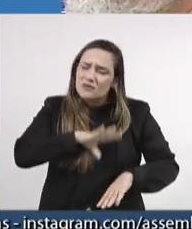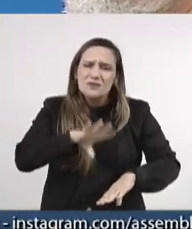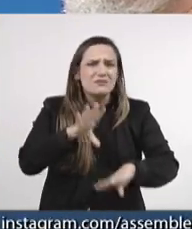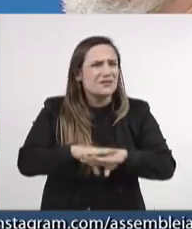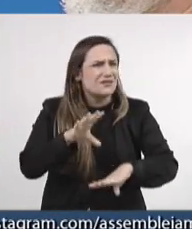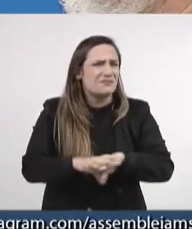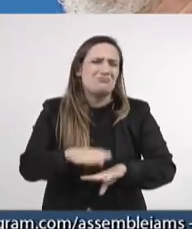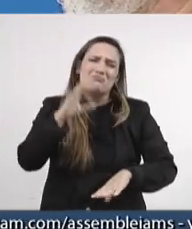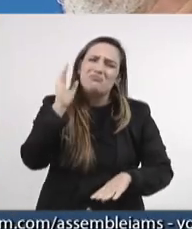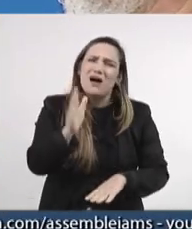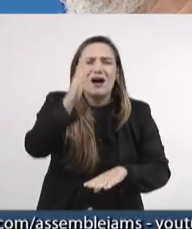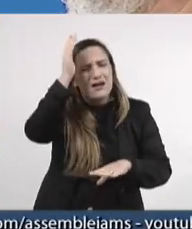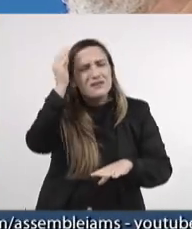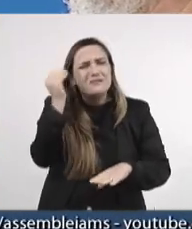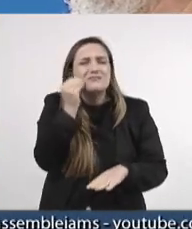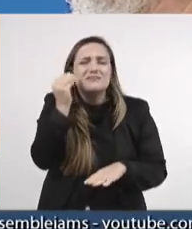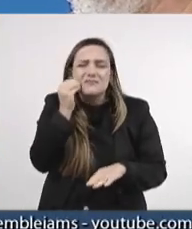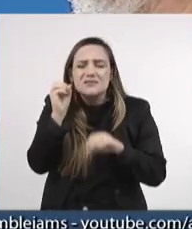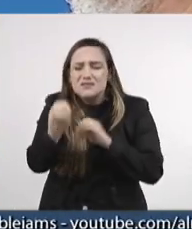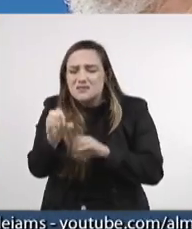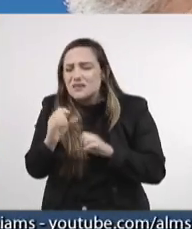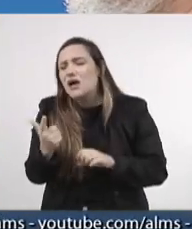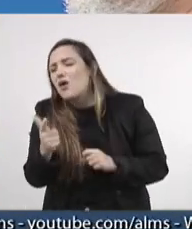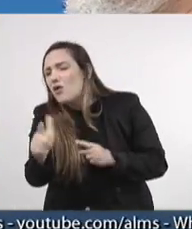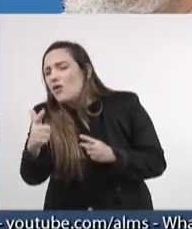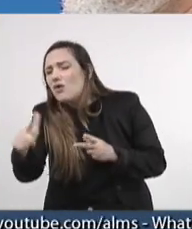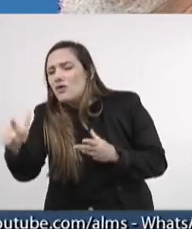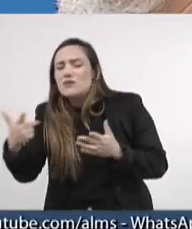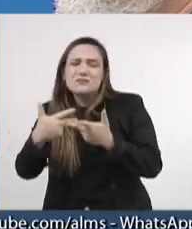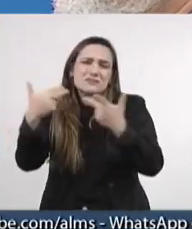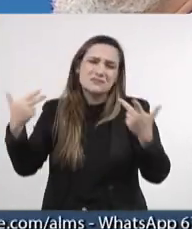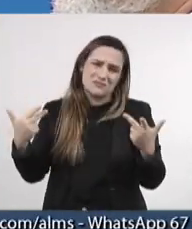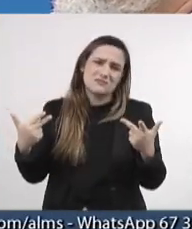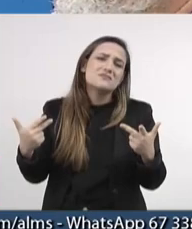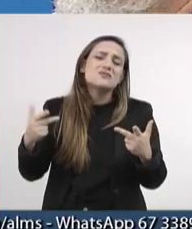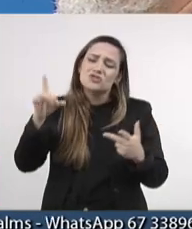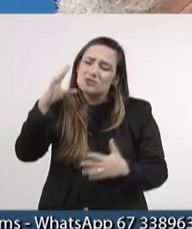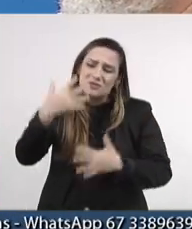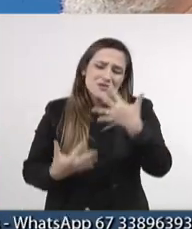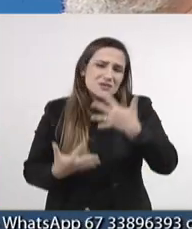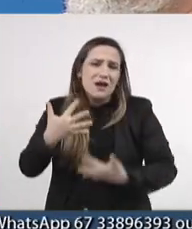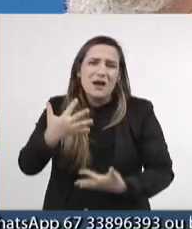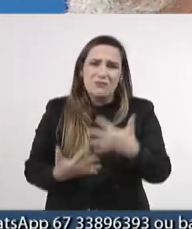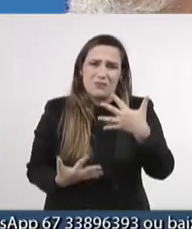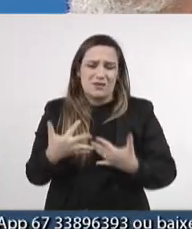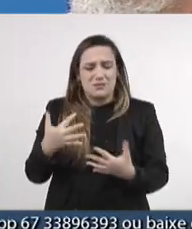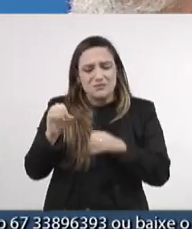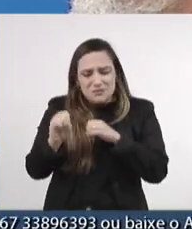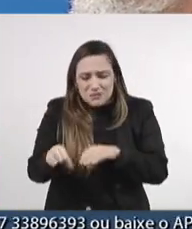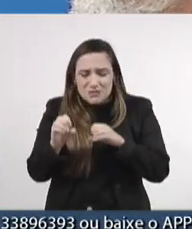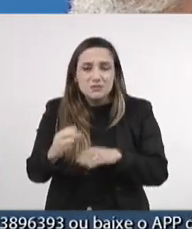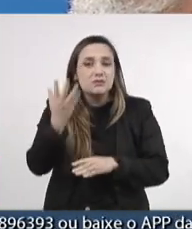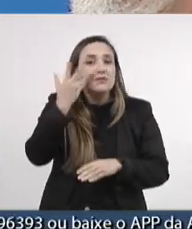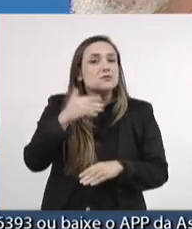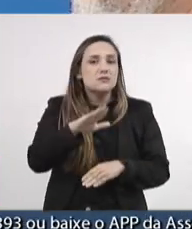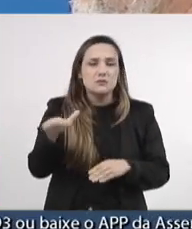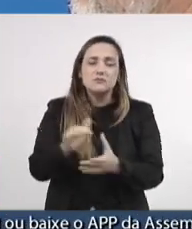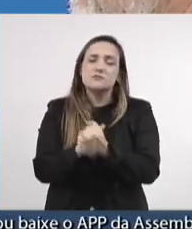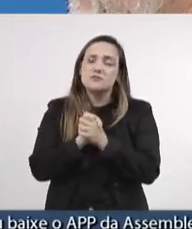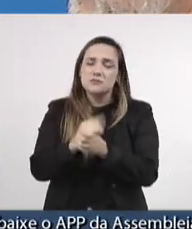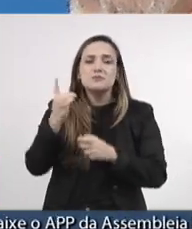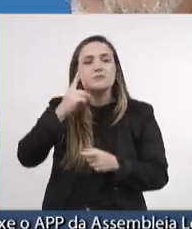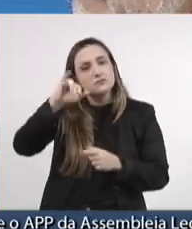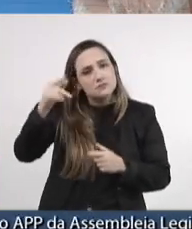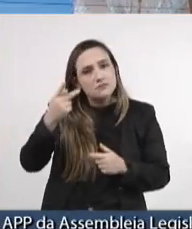parar de tentar ensinar outras coisas que acabam só atrapalhando o ensino das nossas crianças. Parabéns,